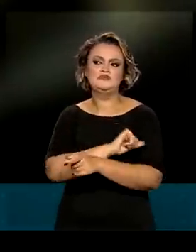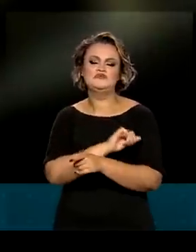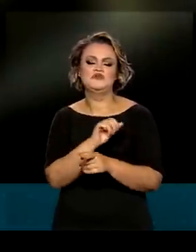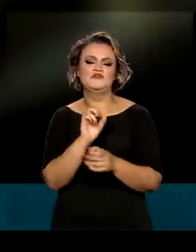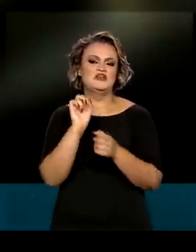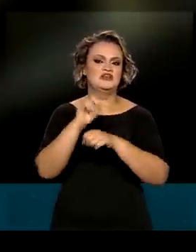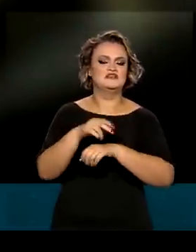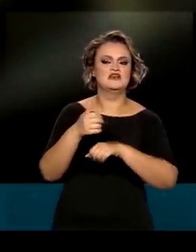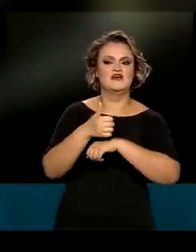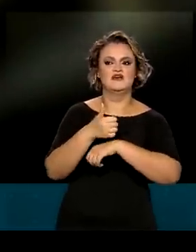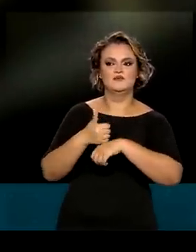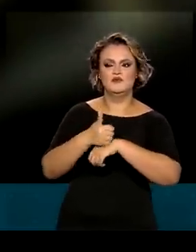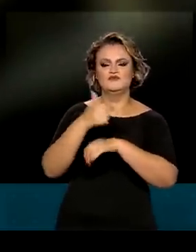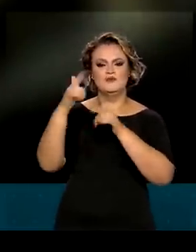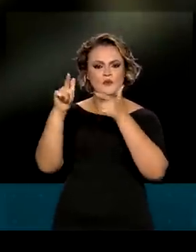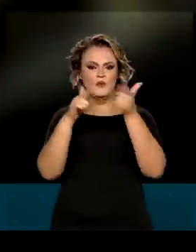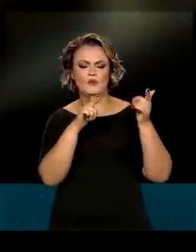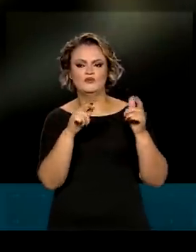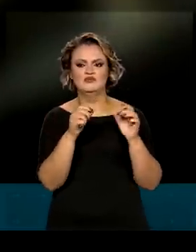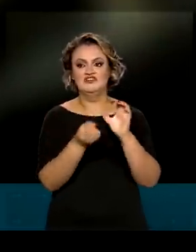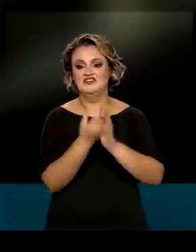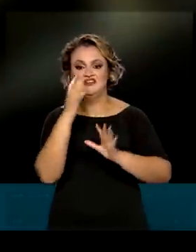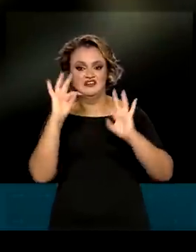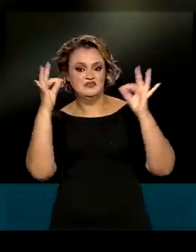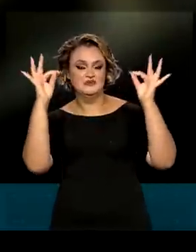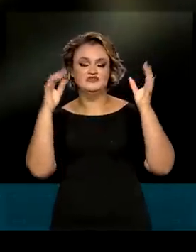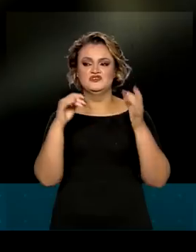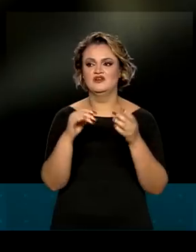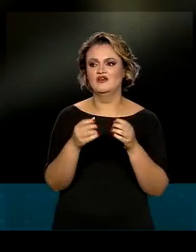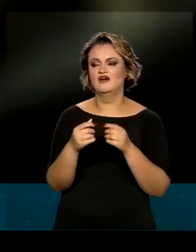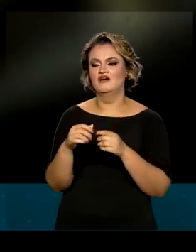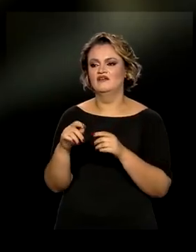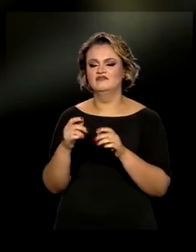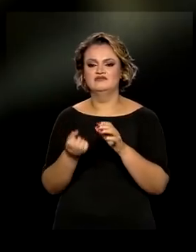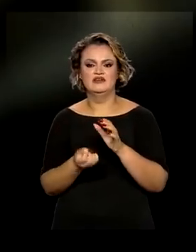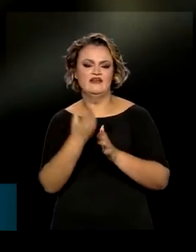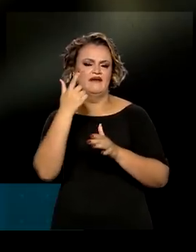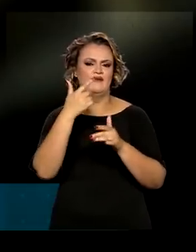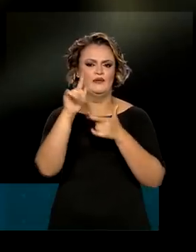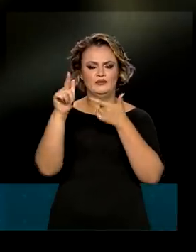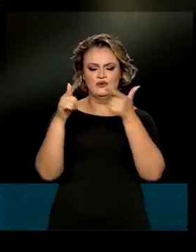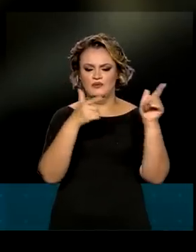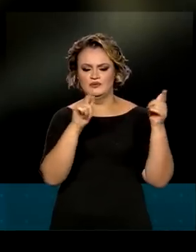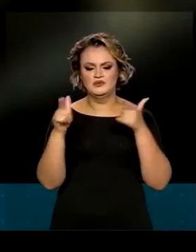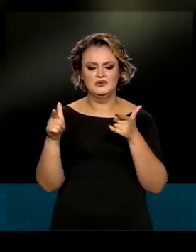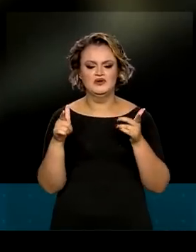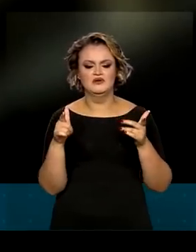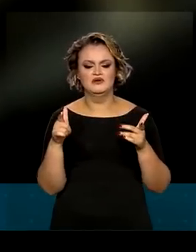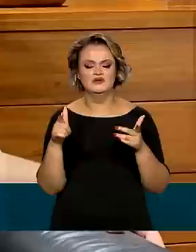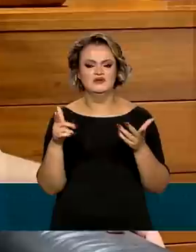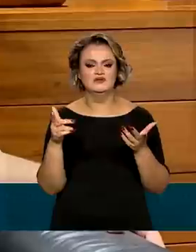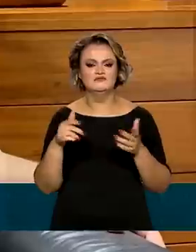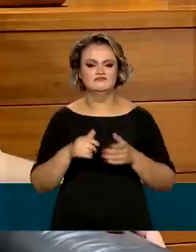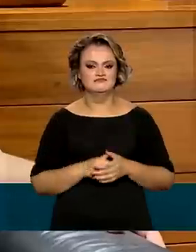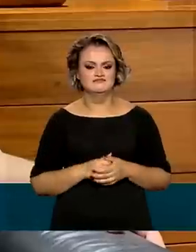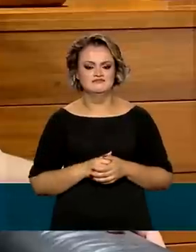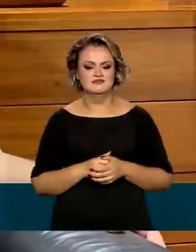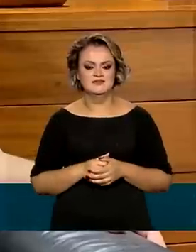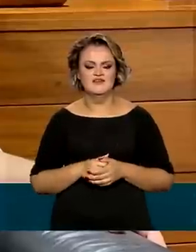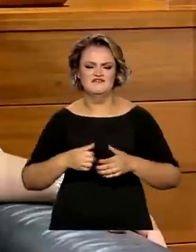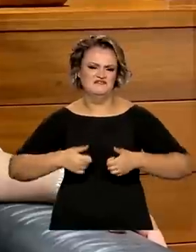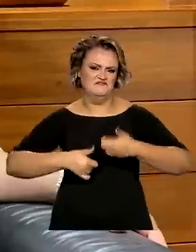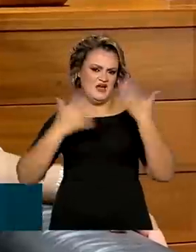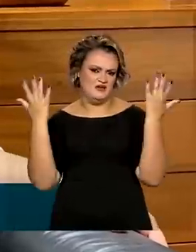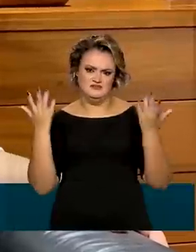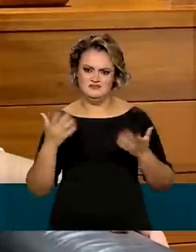vão desenvolver novas tecnologias, que vão ser da área de finanças, da área, como eu coloquei anteriormente, São inúmeros os